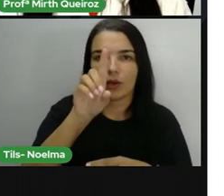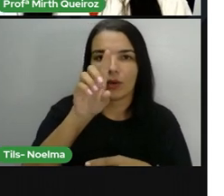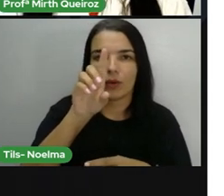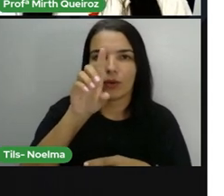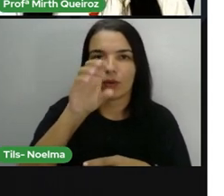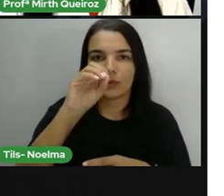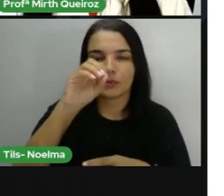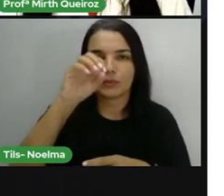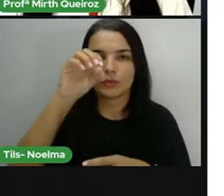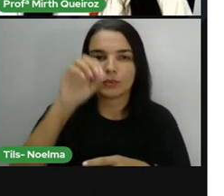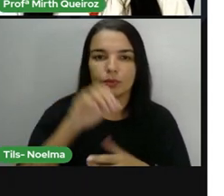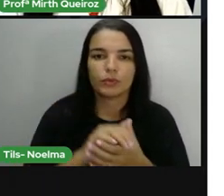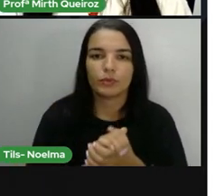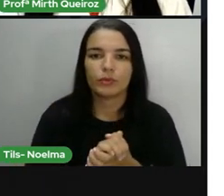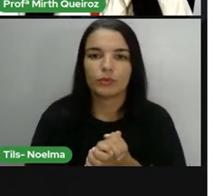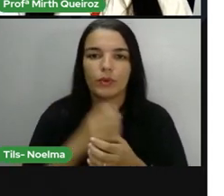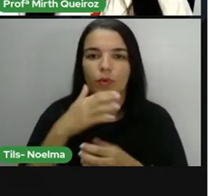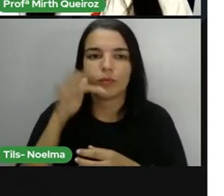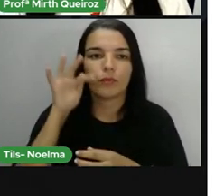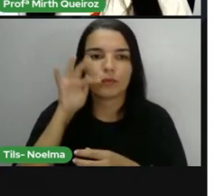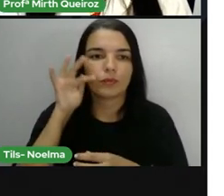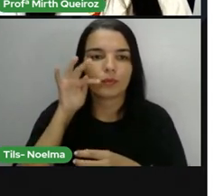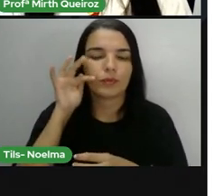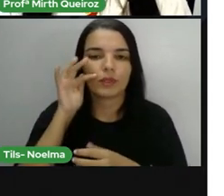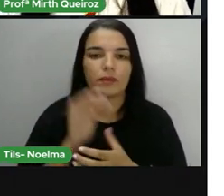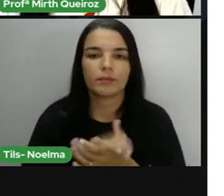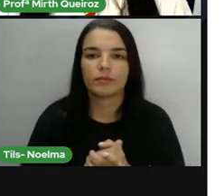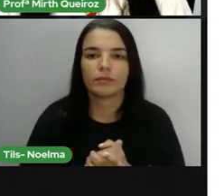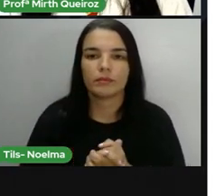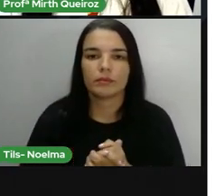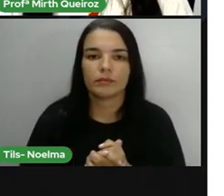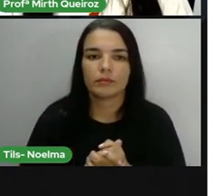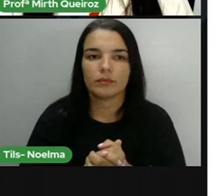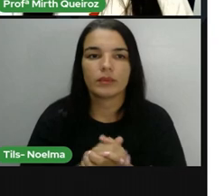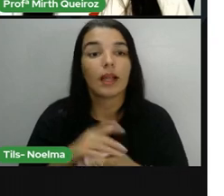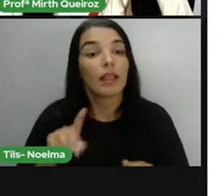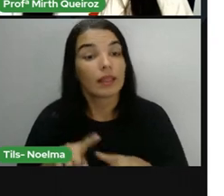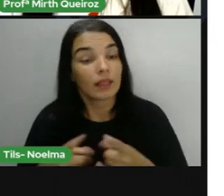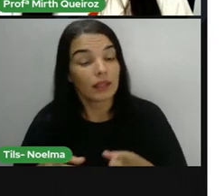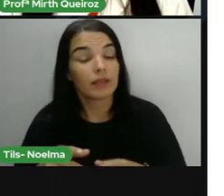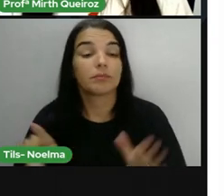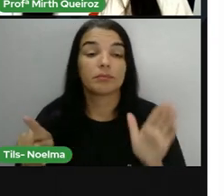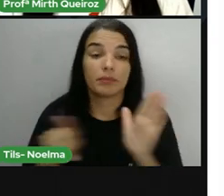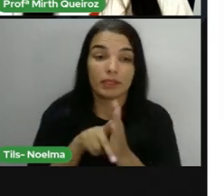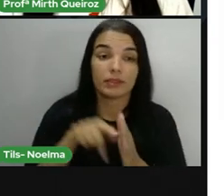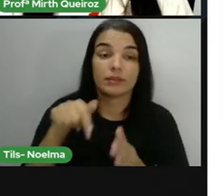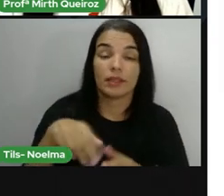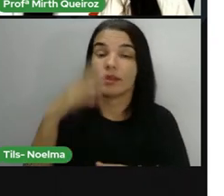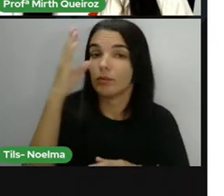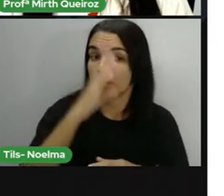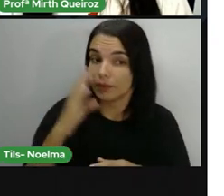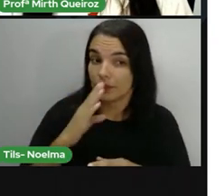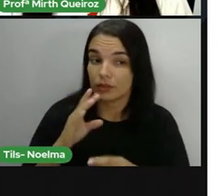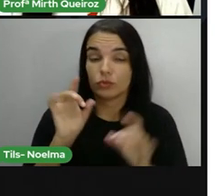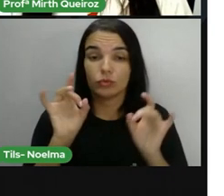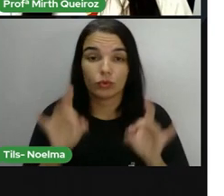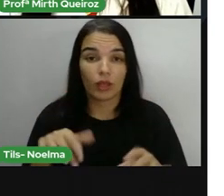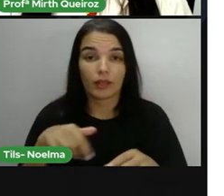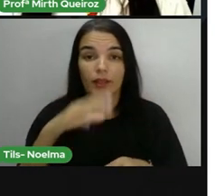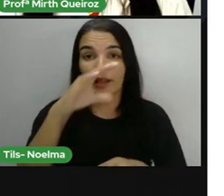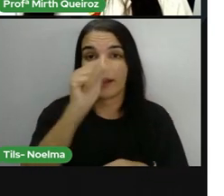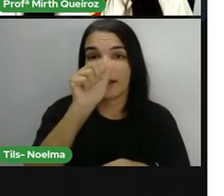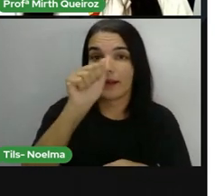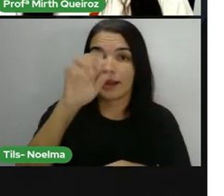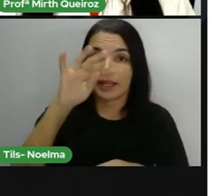série seguinte. Mas a fruta mesmo do caju é a castanha. E é uma fruta aí nativa do Brasil, faz parte também da nossa caatinga.